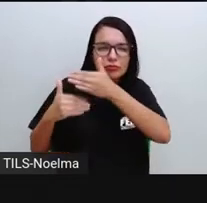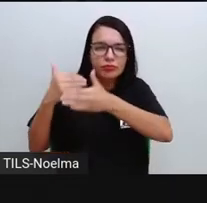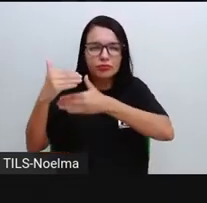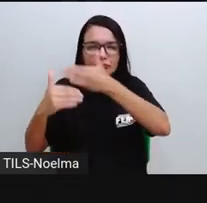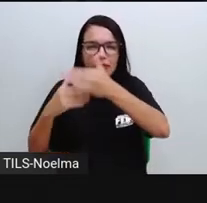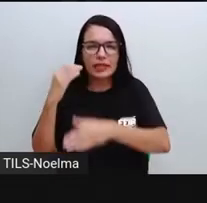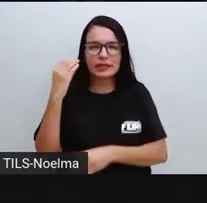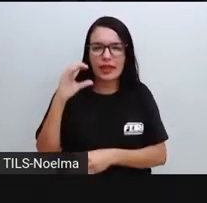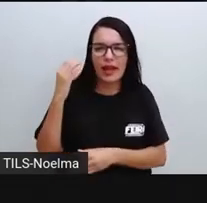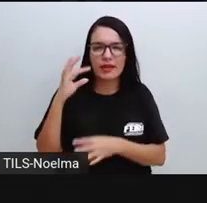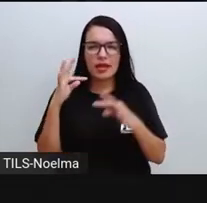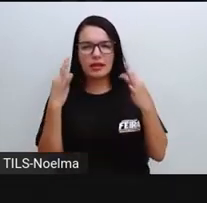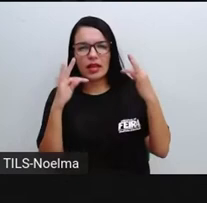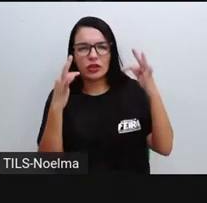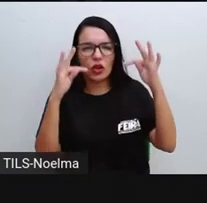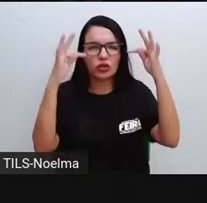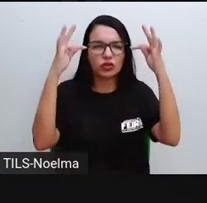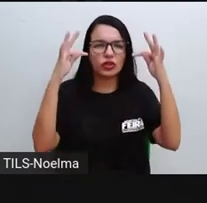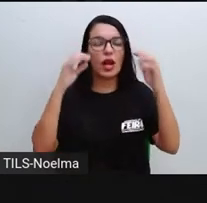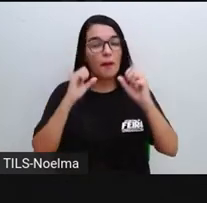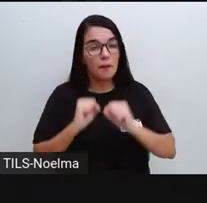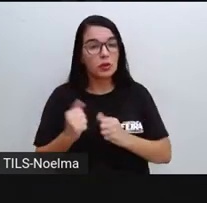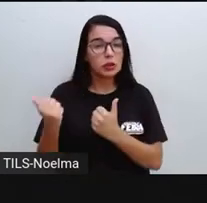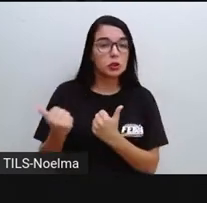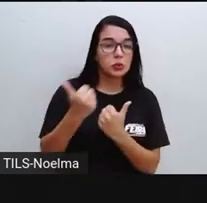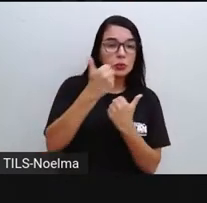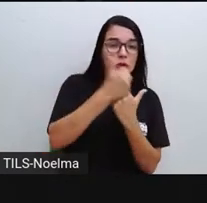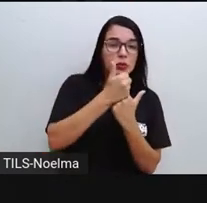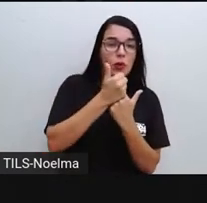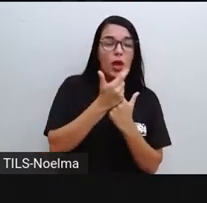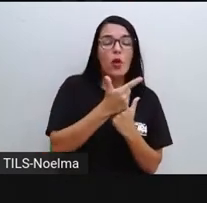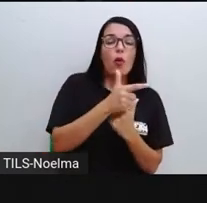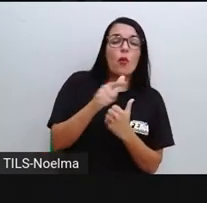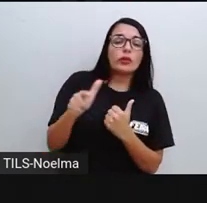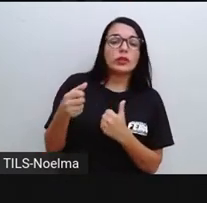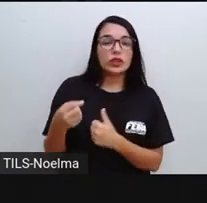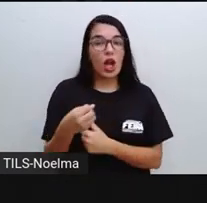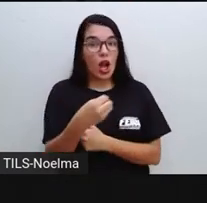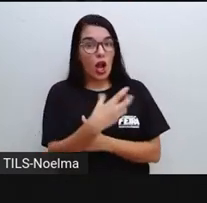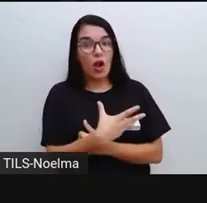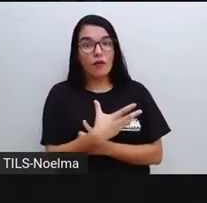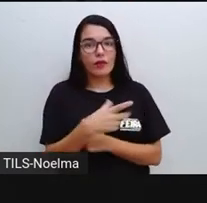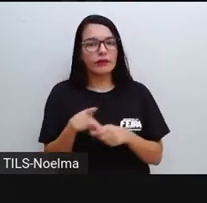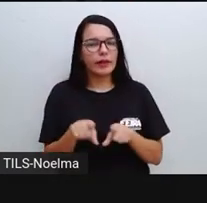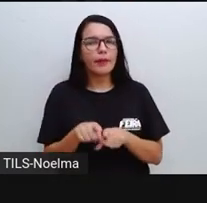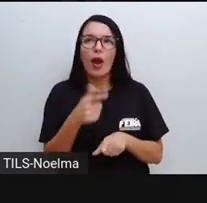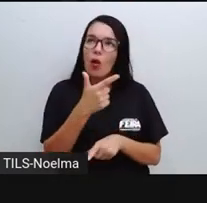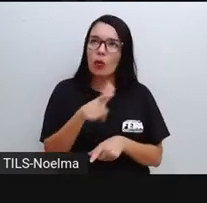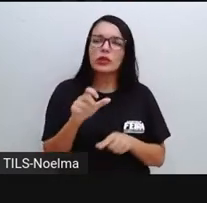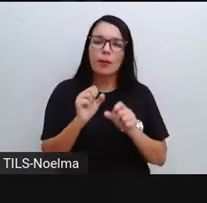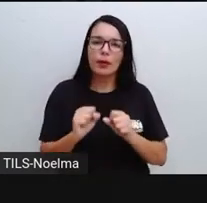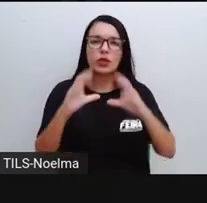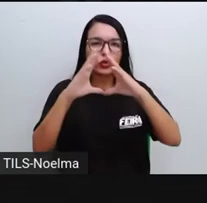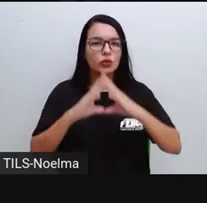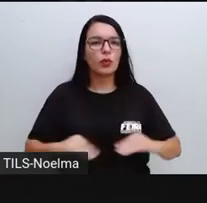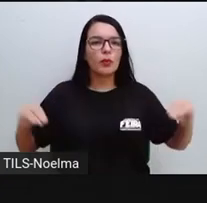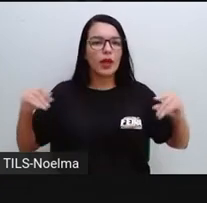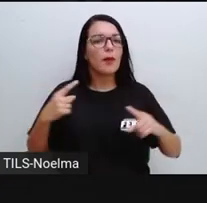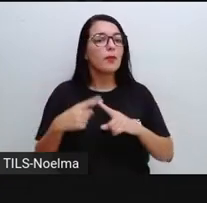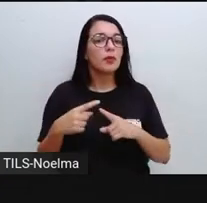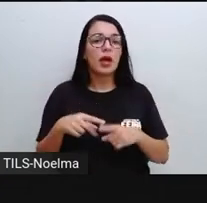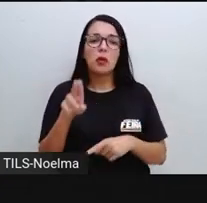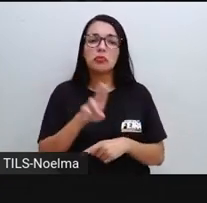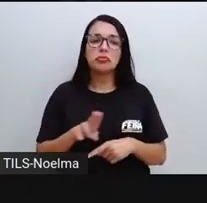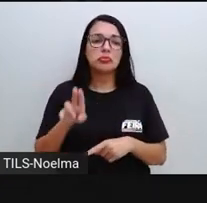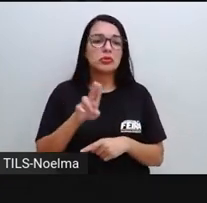vão sendo substituídas por outras mais modernas. E outras são até mesmo extintas, pois elas não serão mais